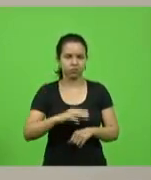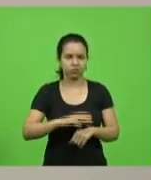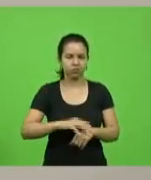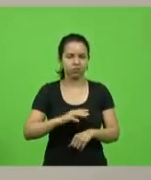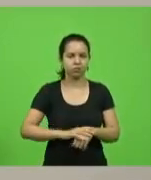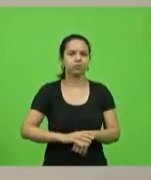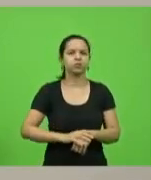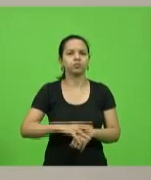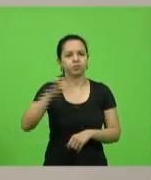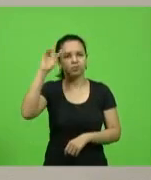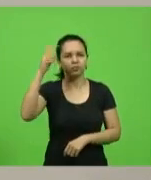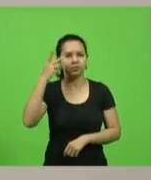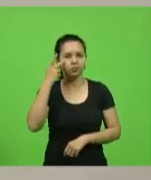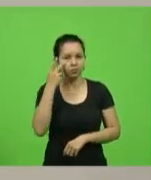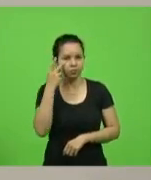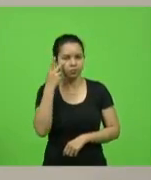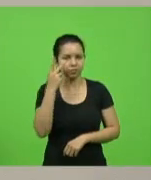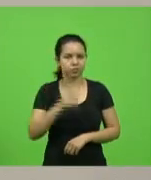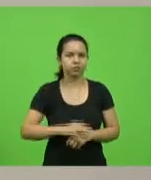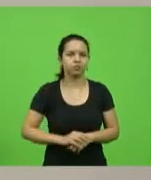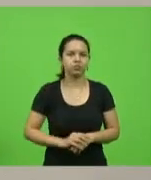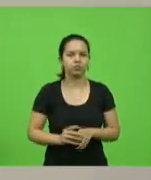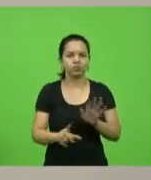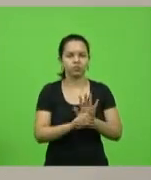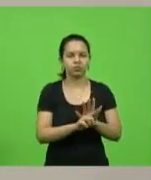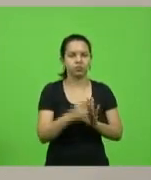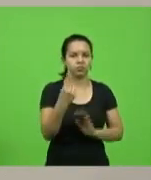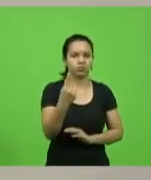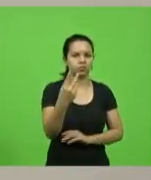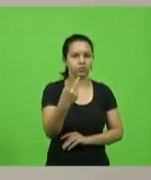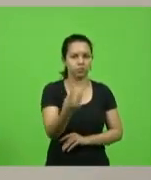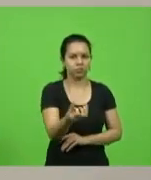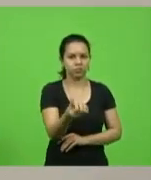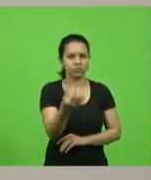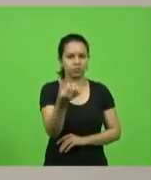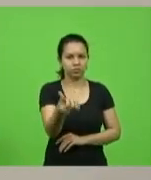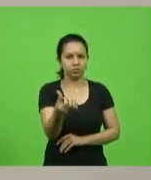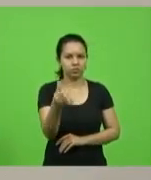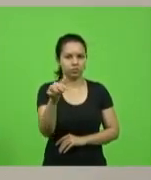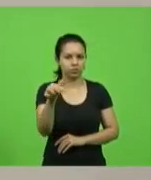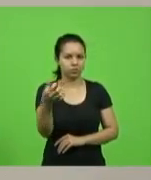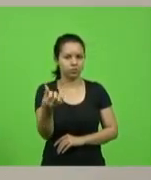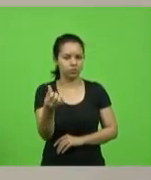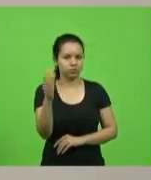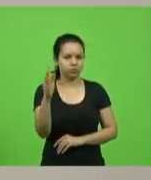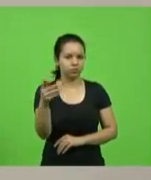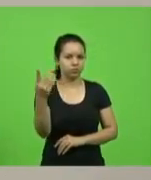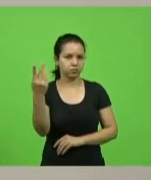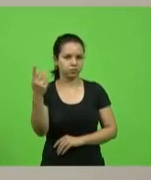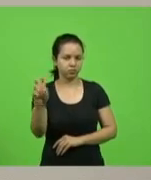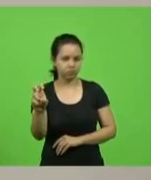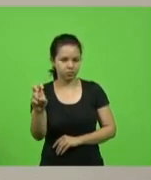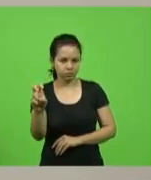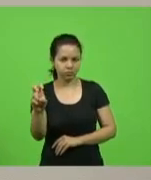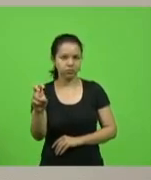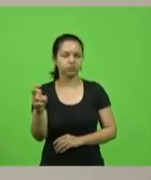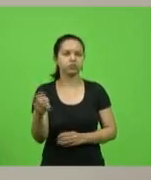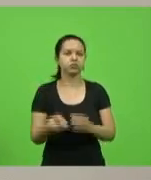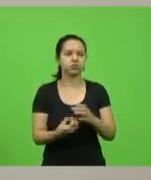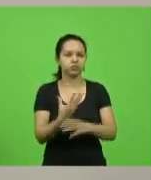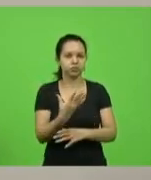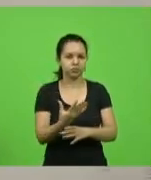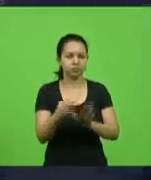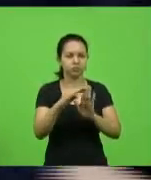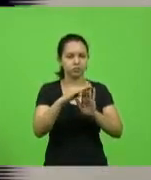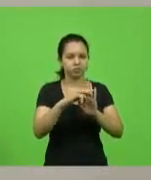-A. A lei 16673 de 2015, que cria a Agência de Regulação de Serviços Públicos de Santa Catarina,